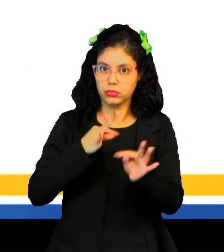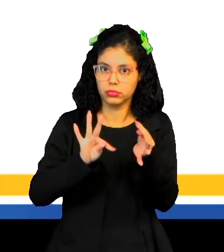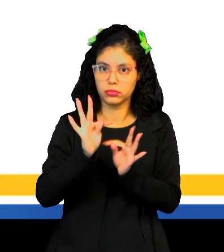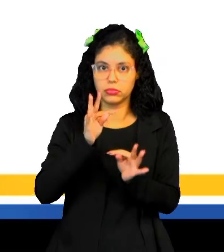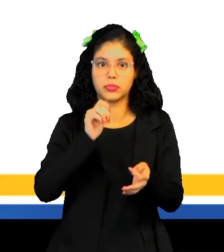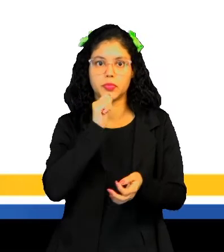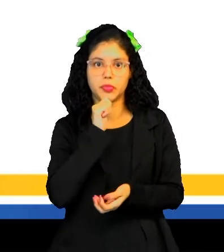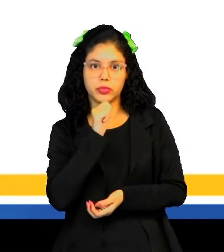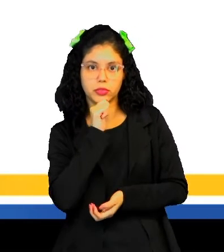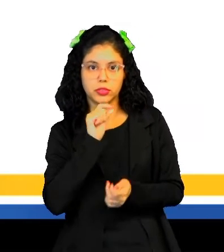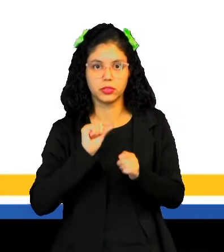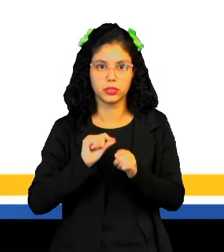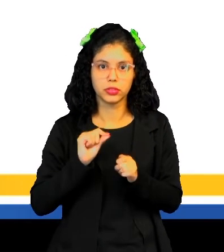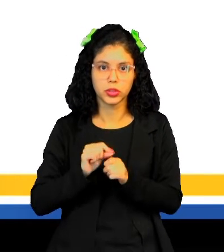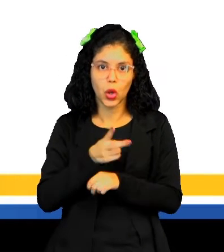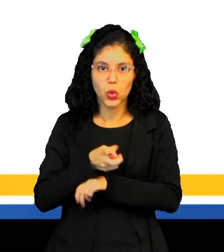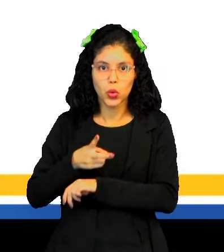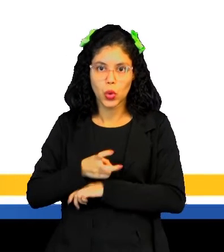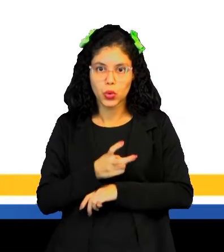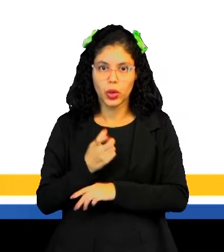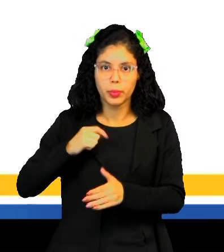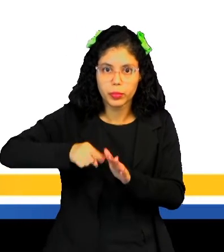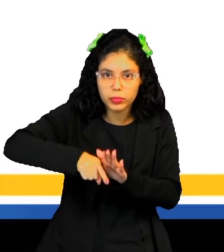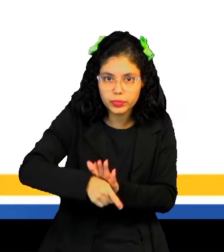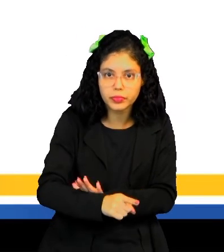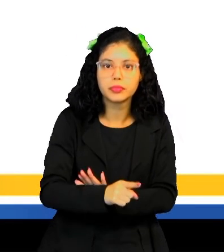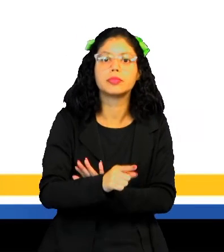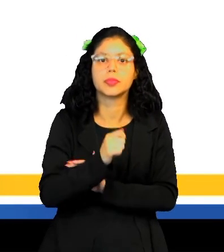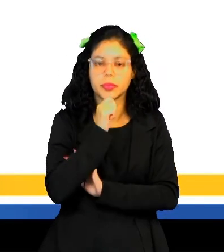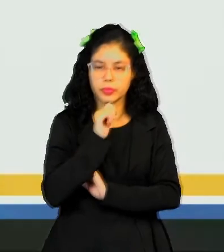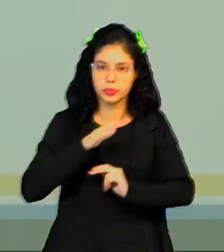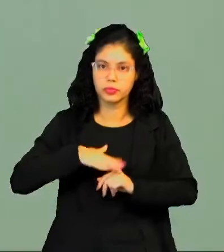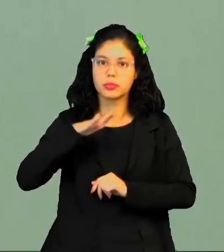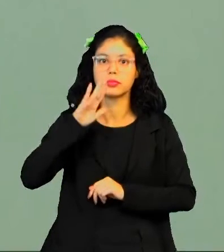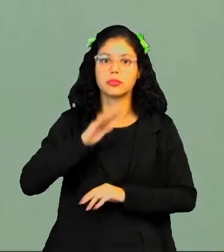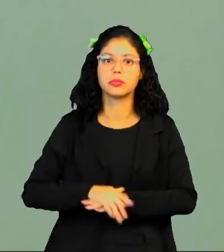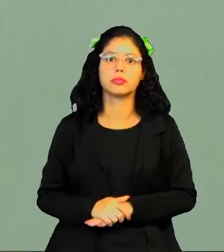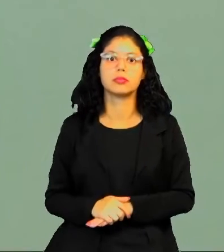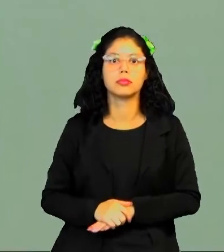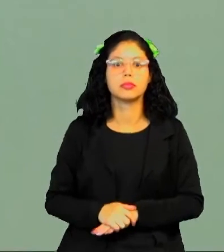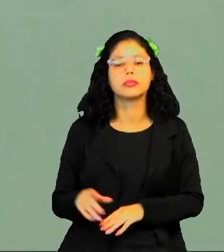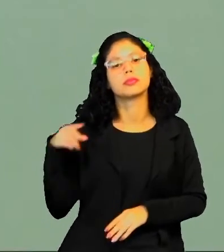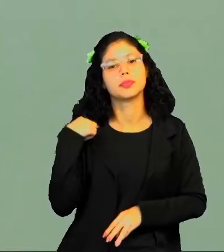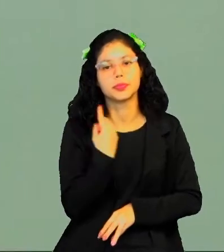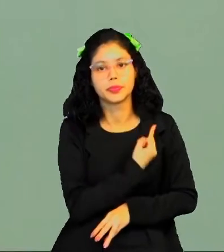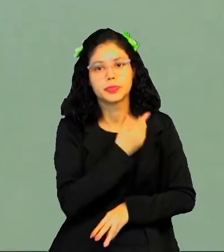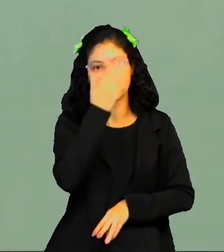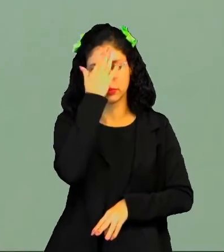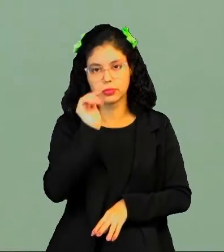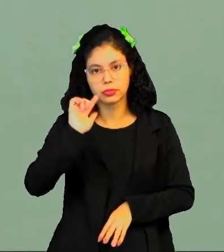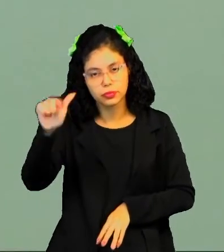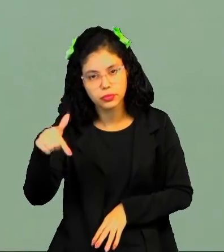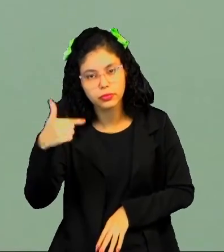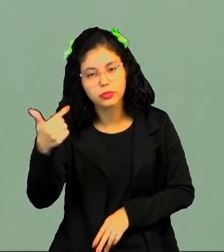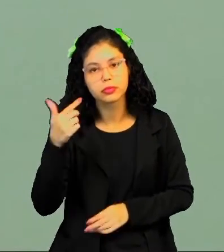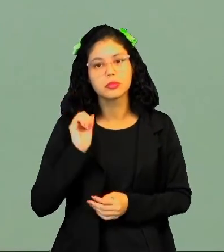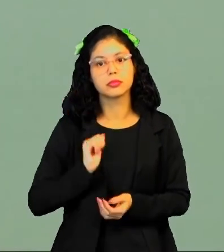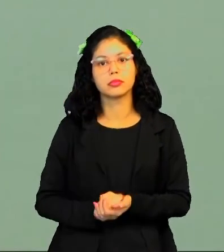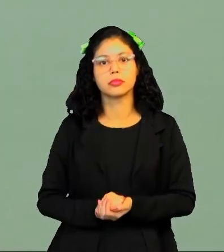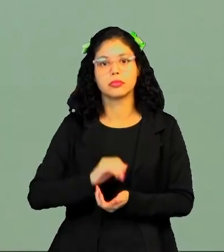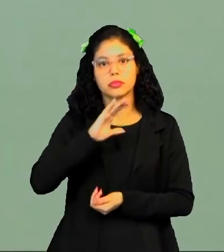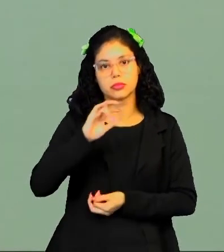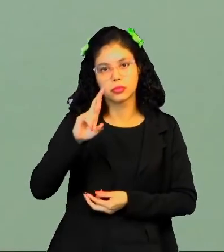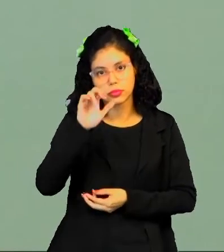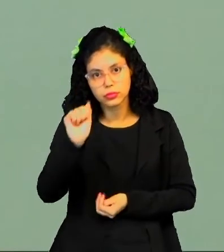tecnologia suficiente para fazer extrações, né? Nas profundidades ainda maiores. A gente sabe, né? Que depois teve lá o Serra